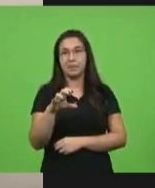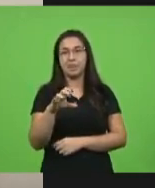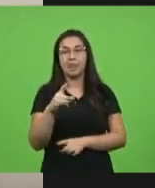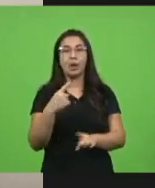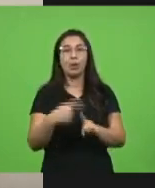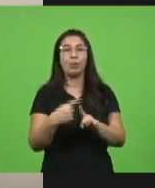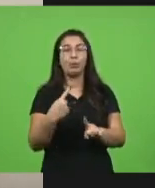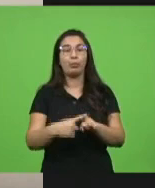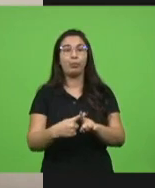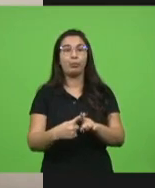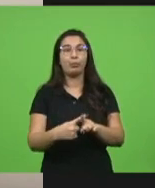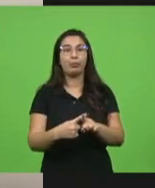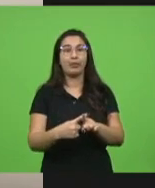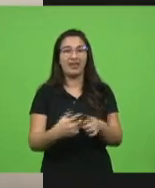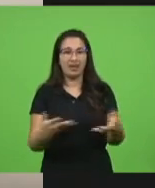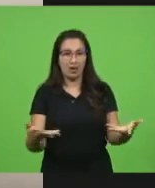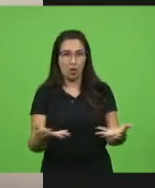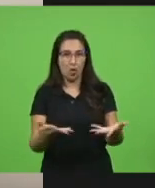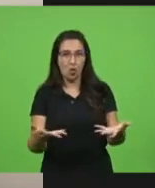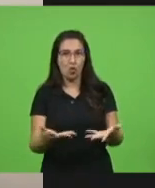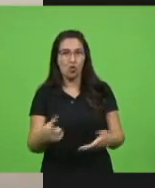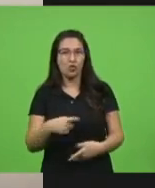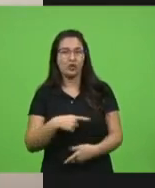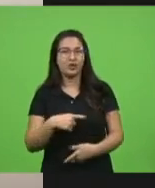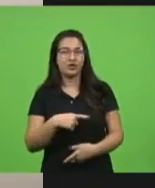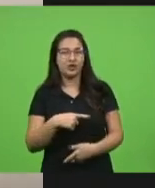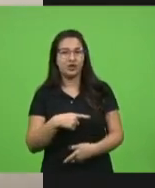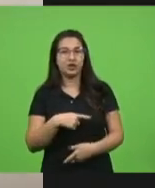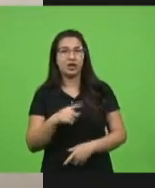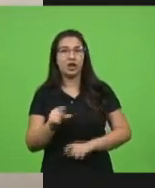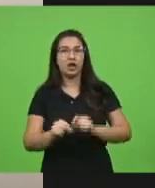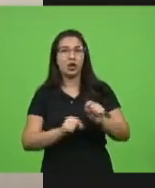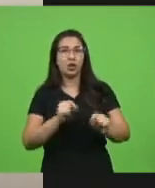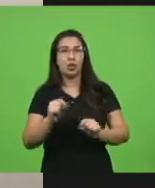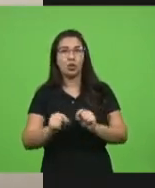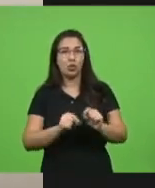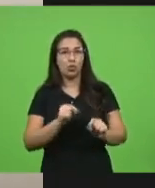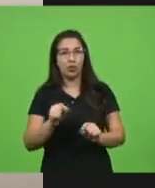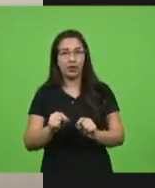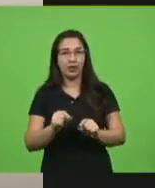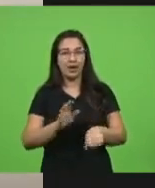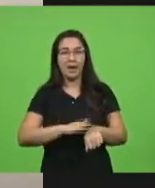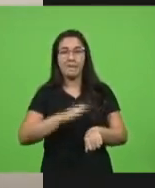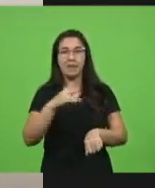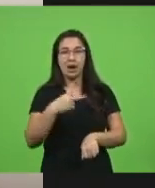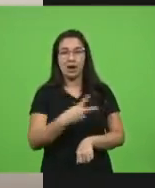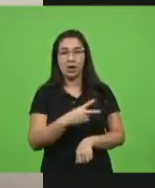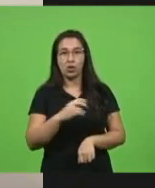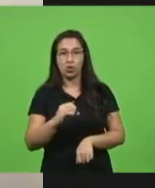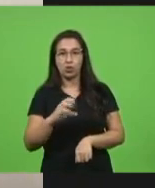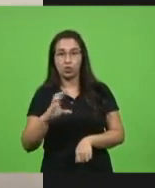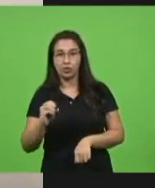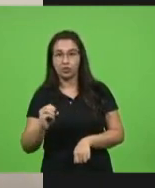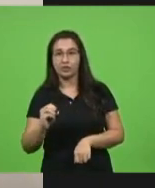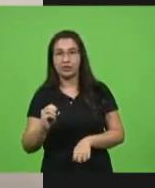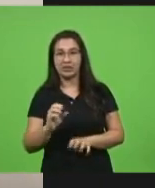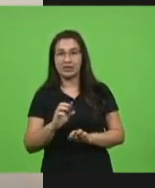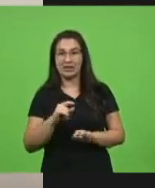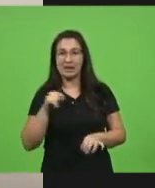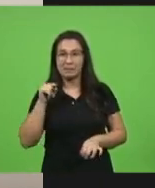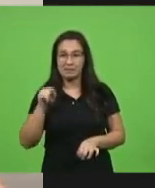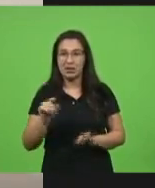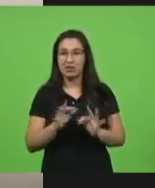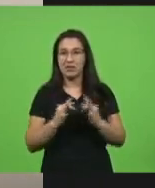nós temos hoje, basicamente, mais de 200 mil famílias